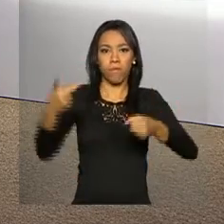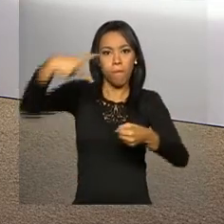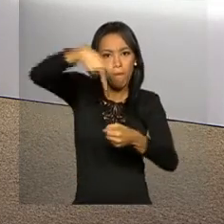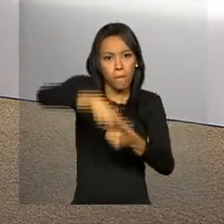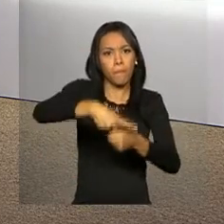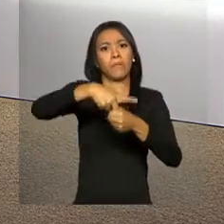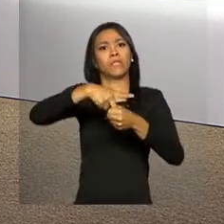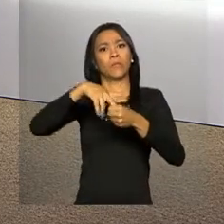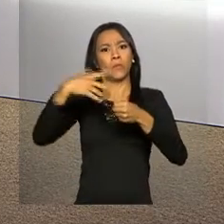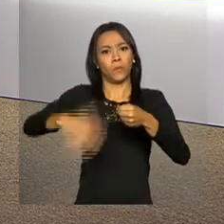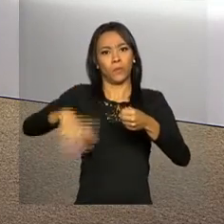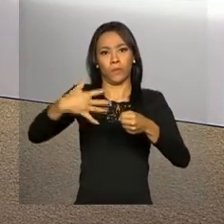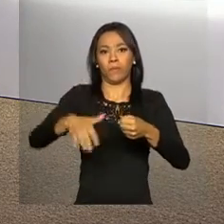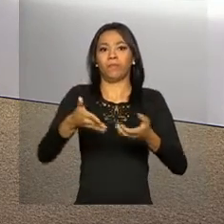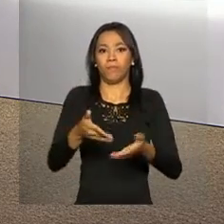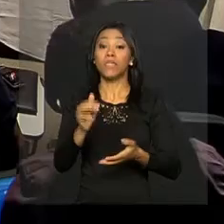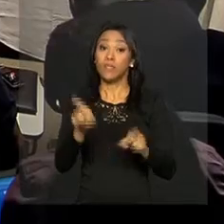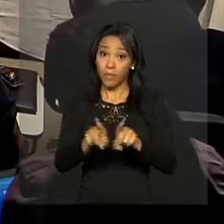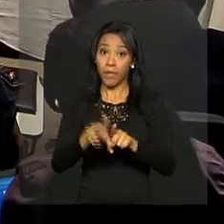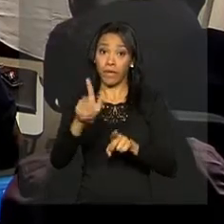de metros cúbicos de gás.